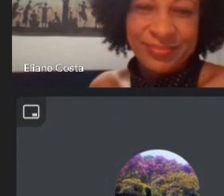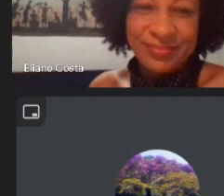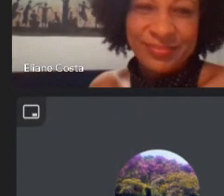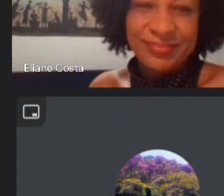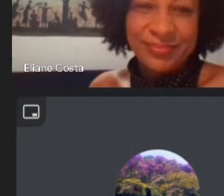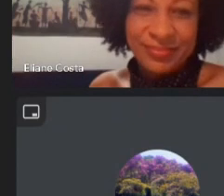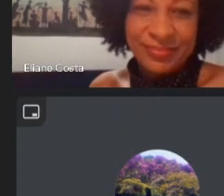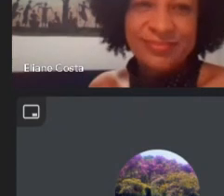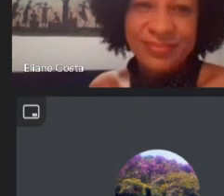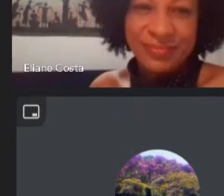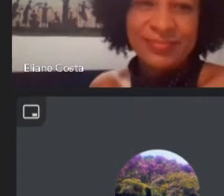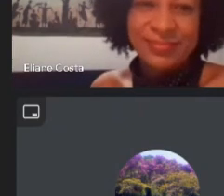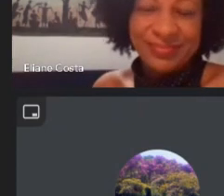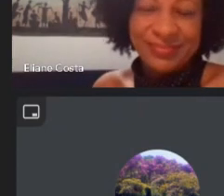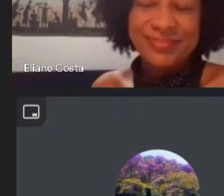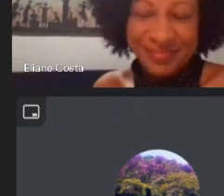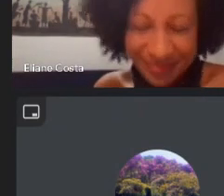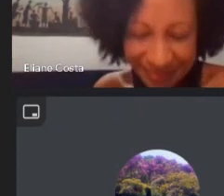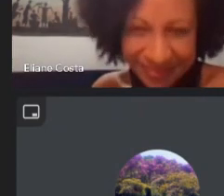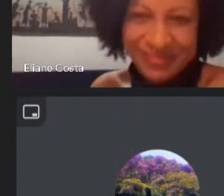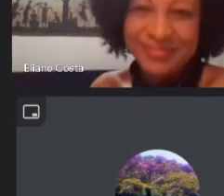nos próximos dias